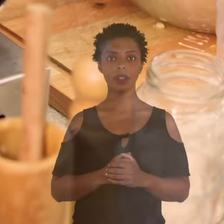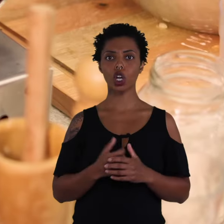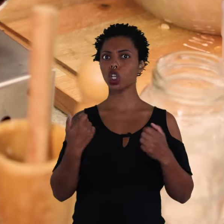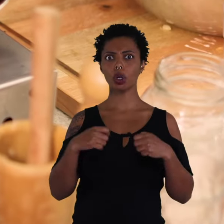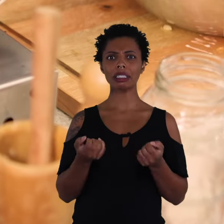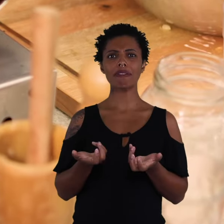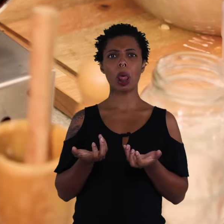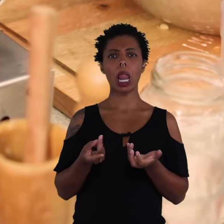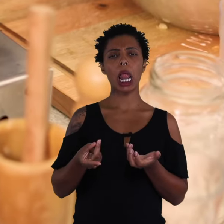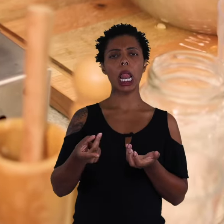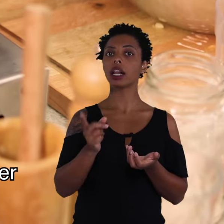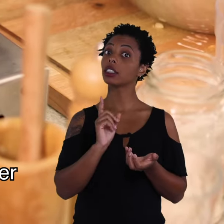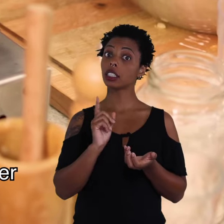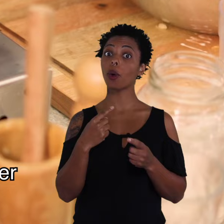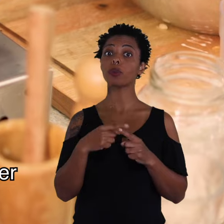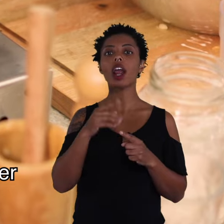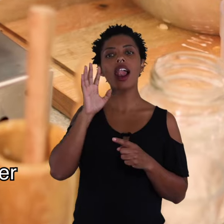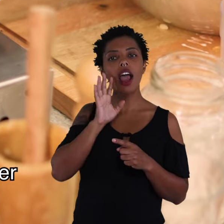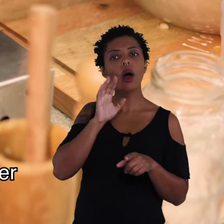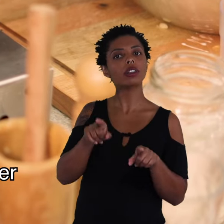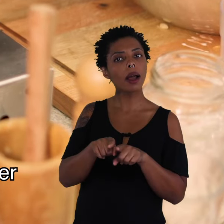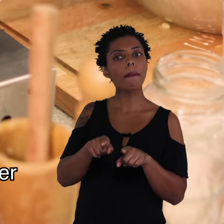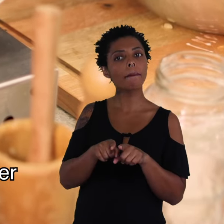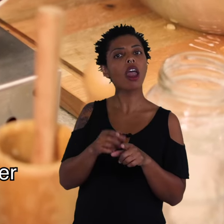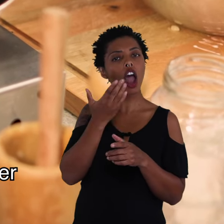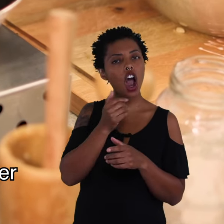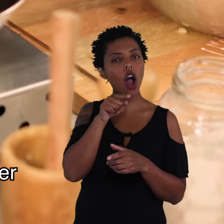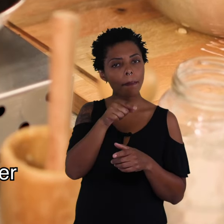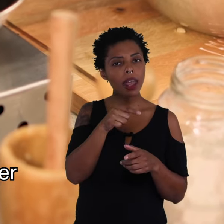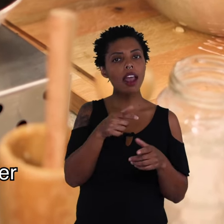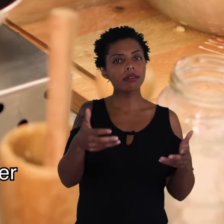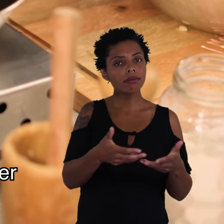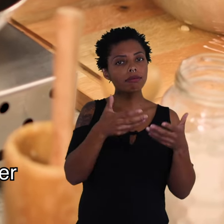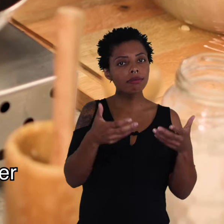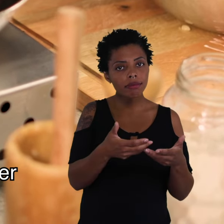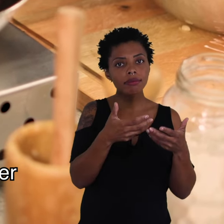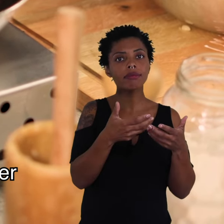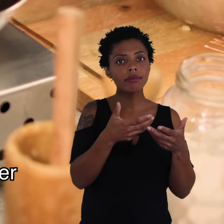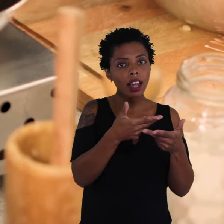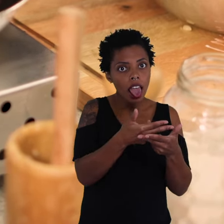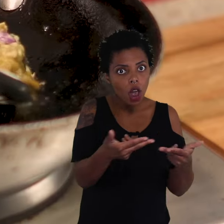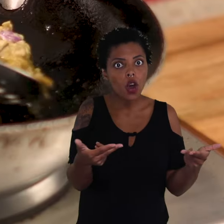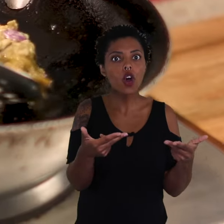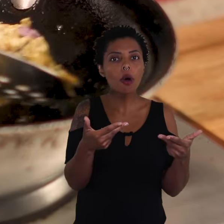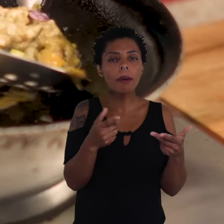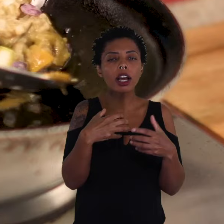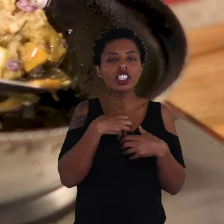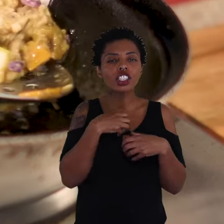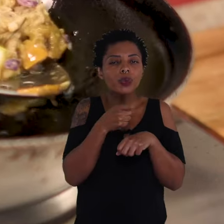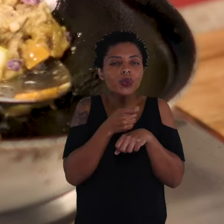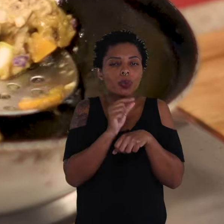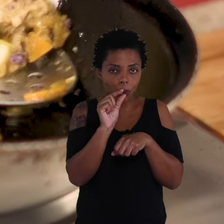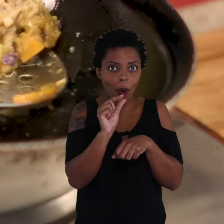Não precisa fritar muito, porque o legal também é comer esses legumes al dente. E aí